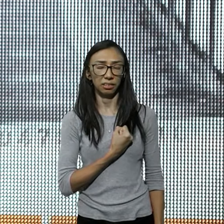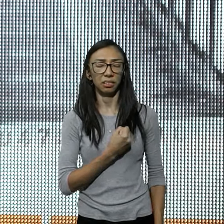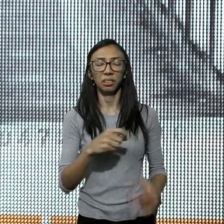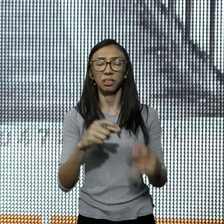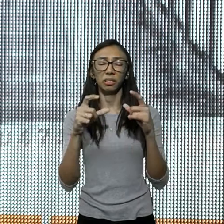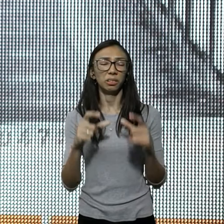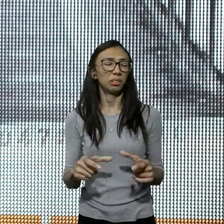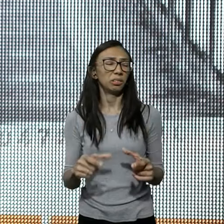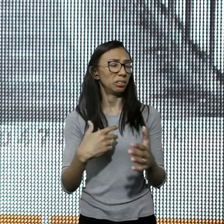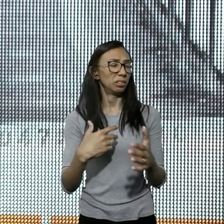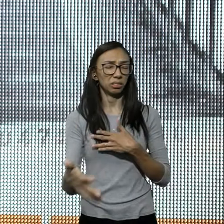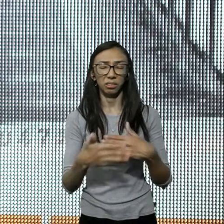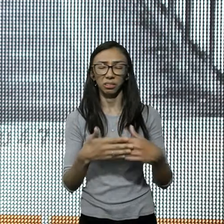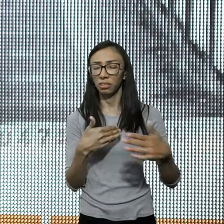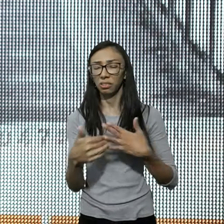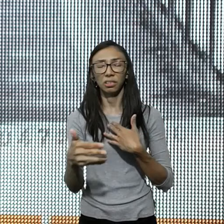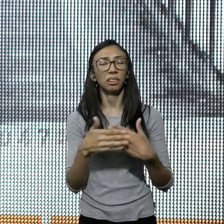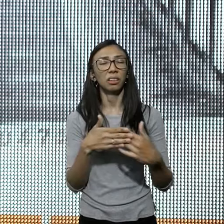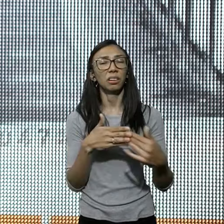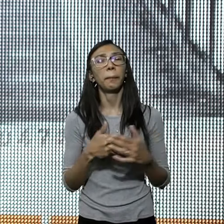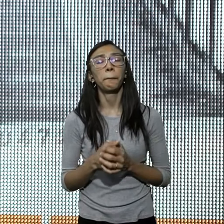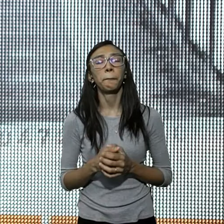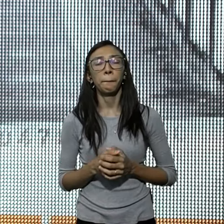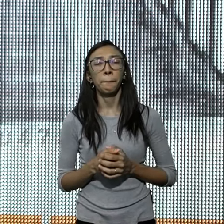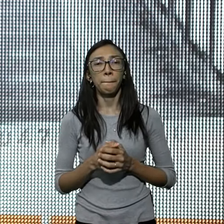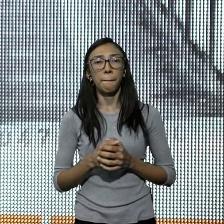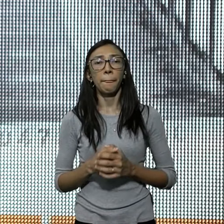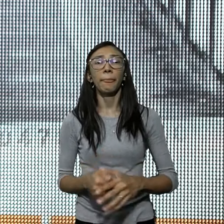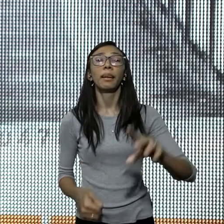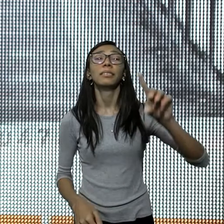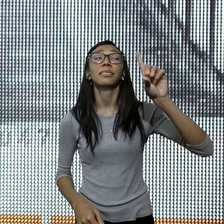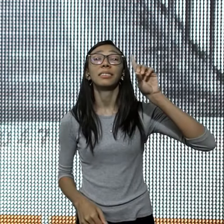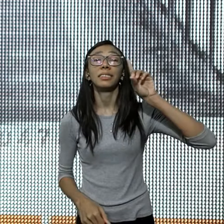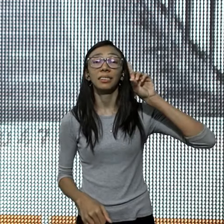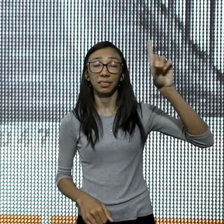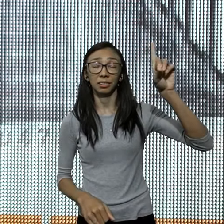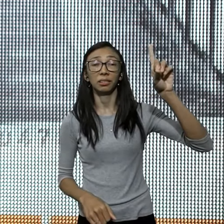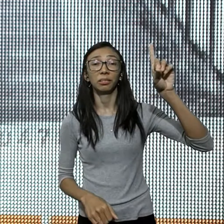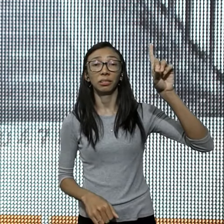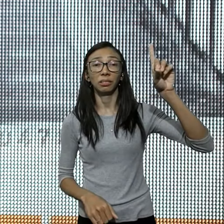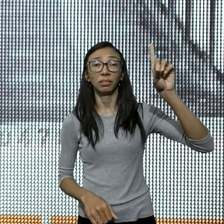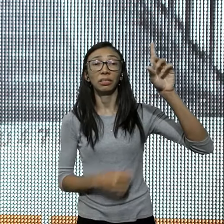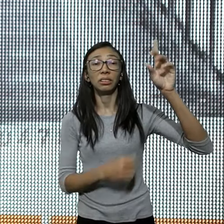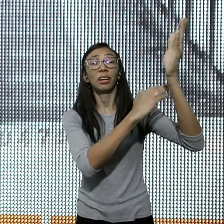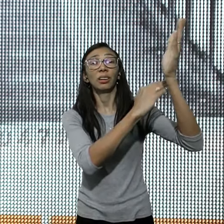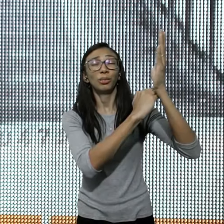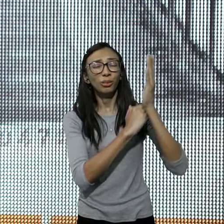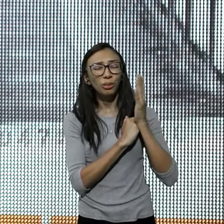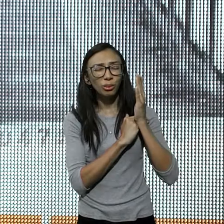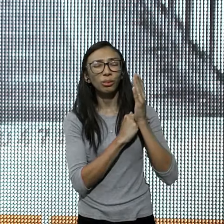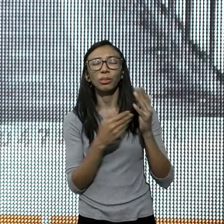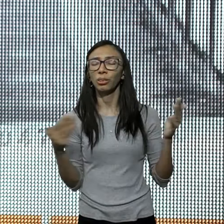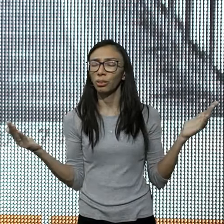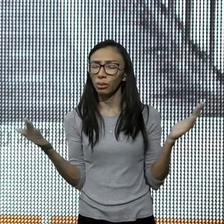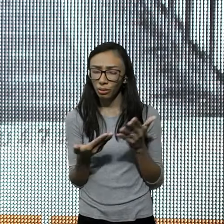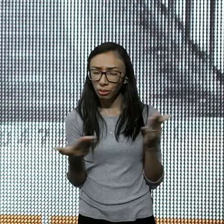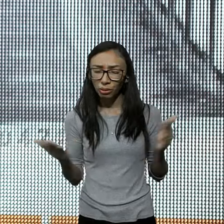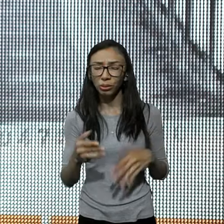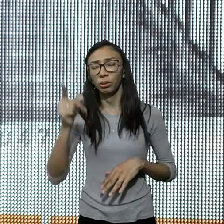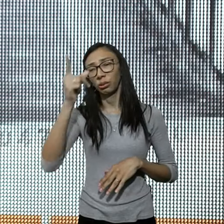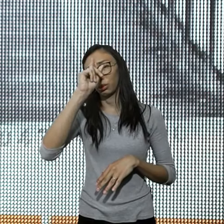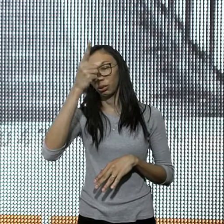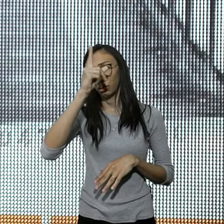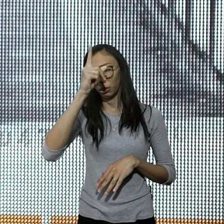quanto tempo, você viveu, no meio do caminho, mas hoje, hoje, e todos os dias, da sua história, você vai